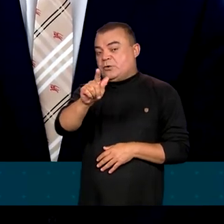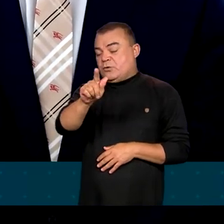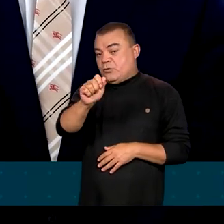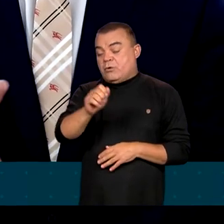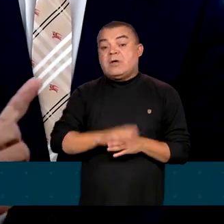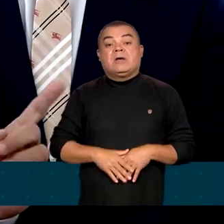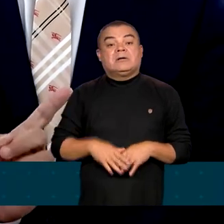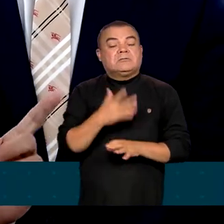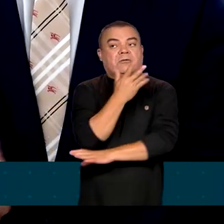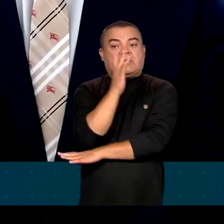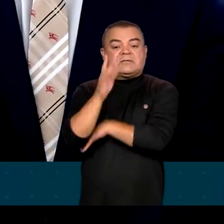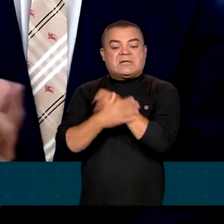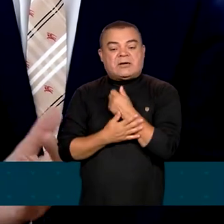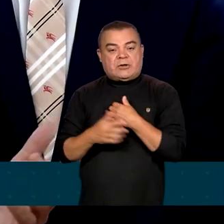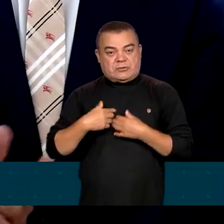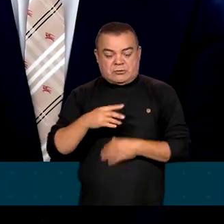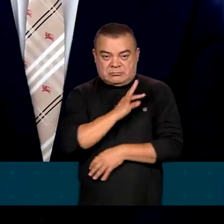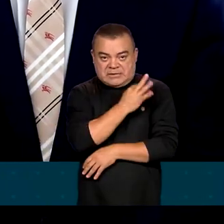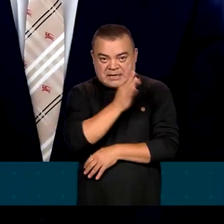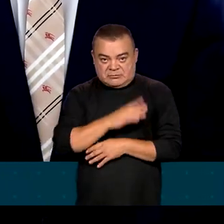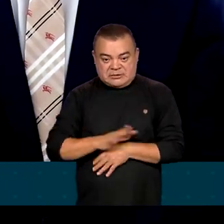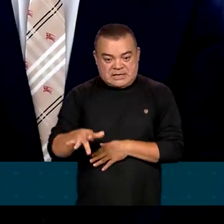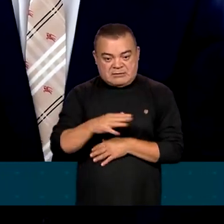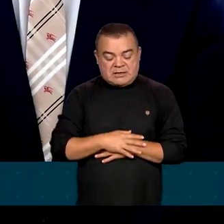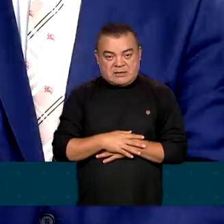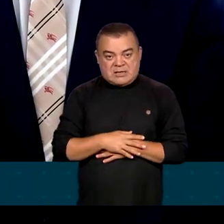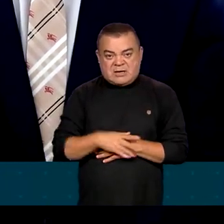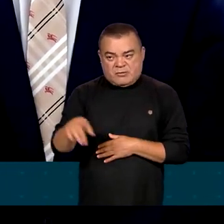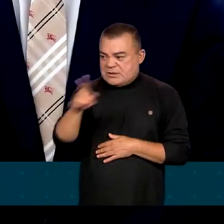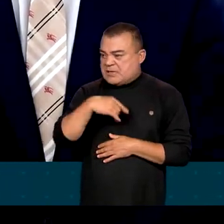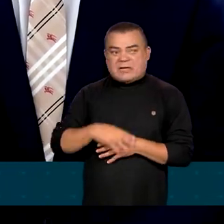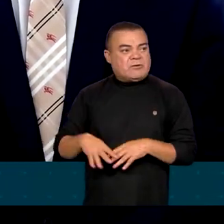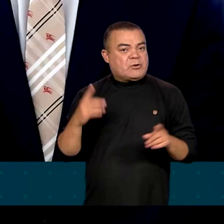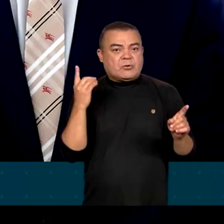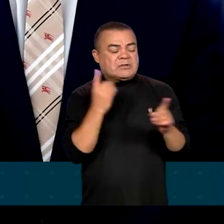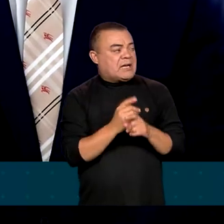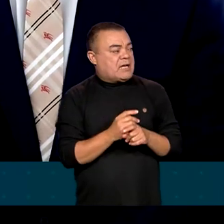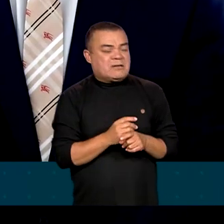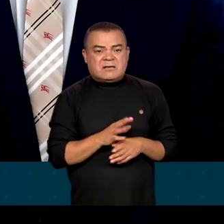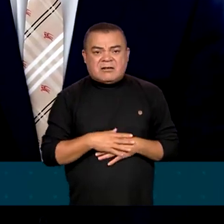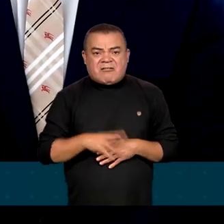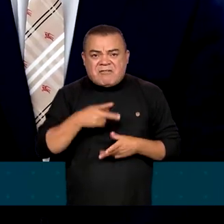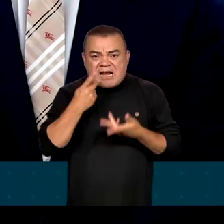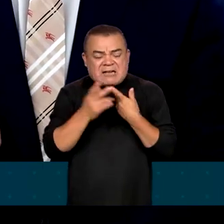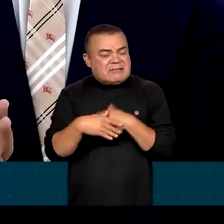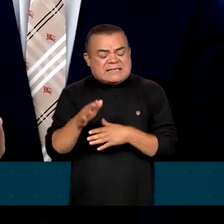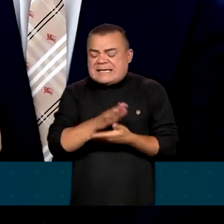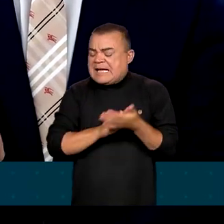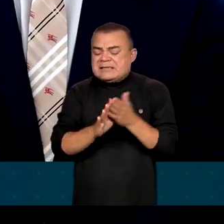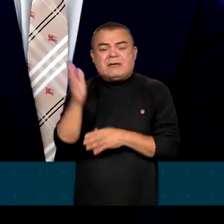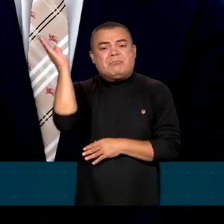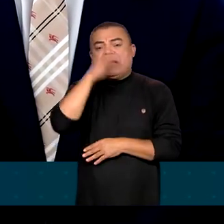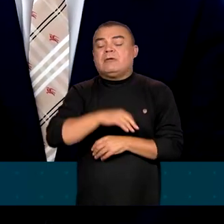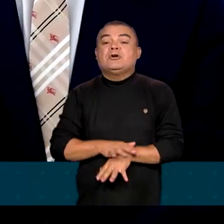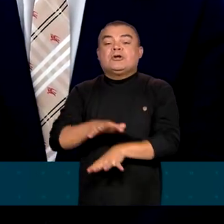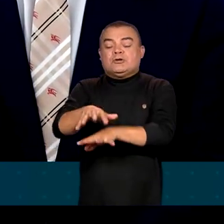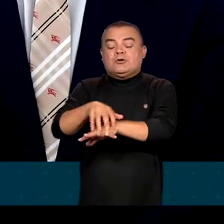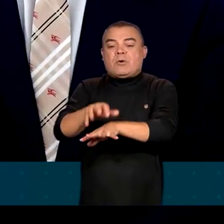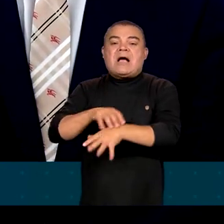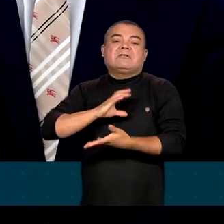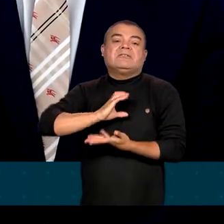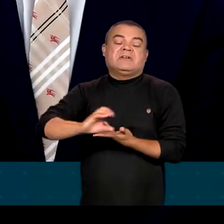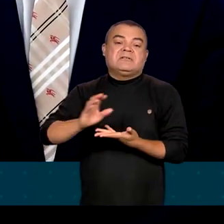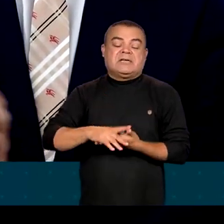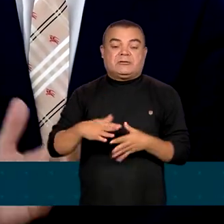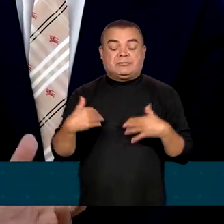vocês não vão encontrar, é só ver o vídeo, nenhuma palavra minha falando mal de agronegócio. O problema, entrou um pouco